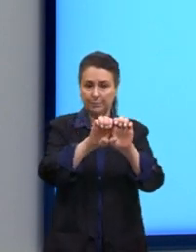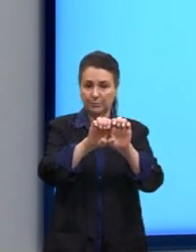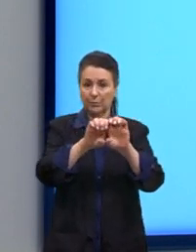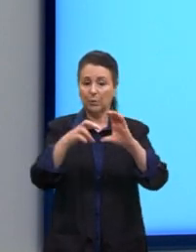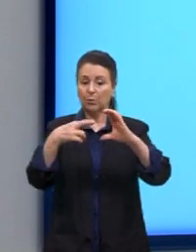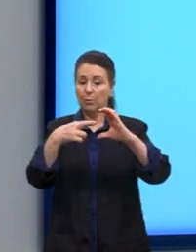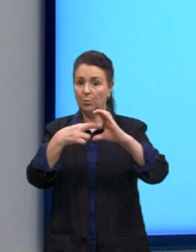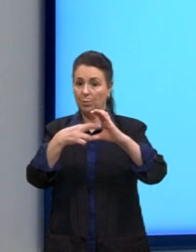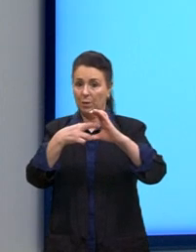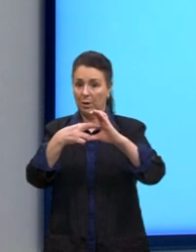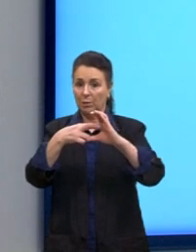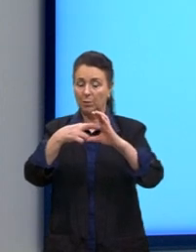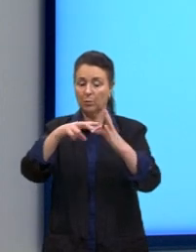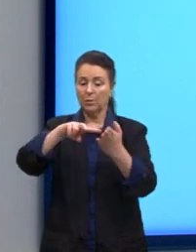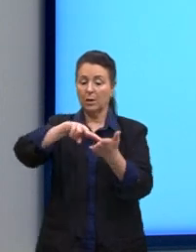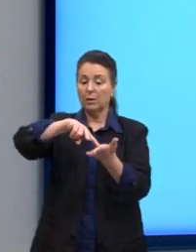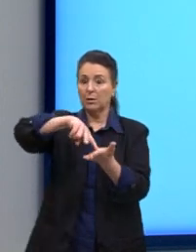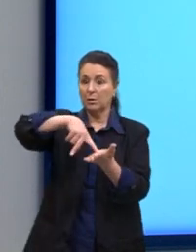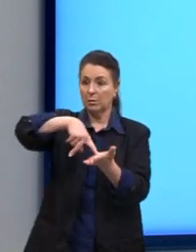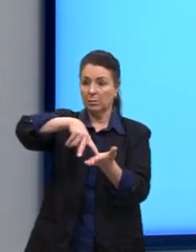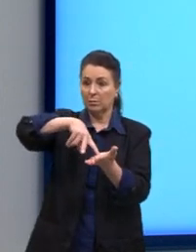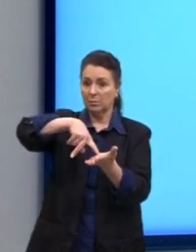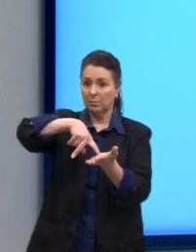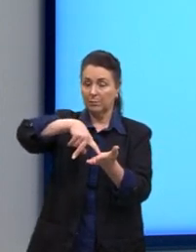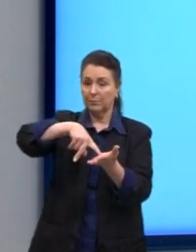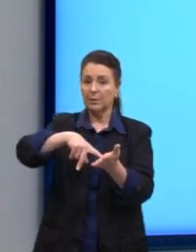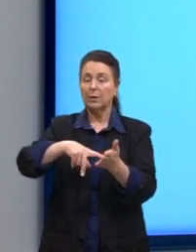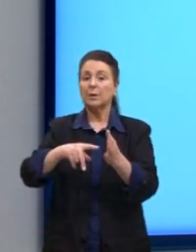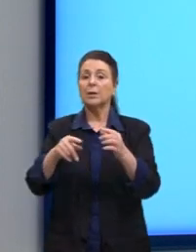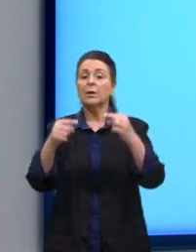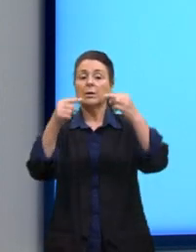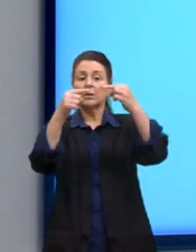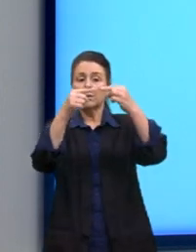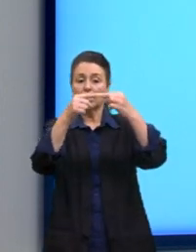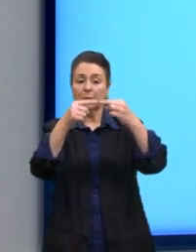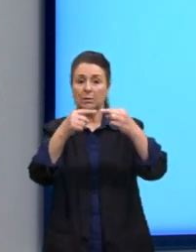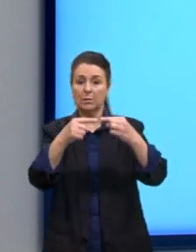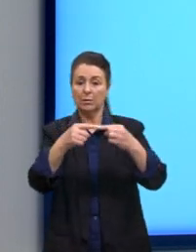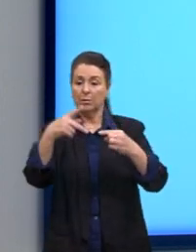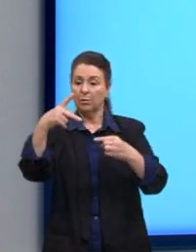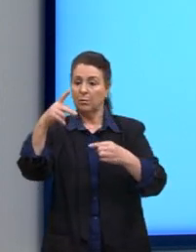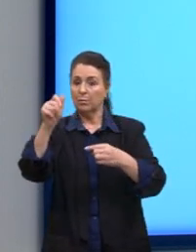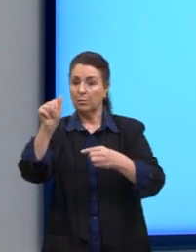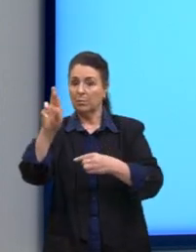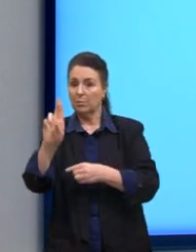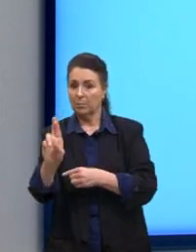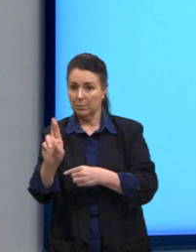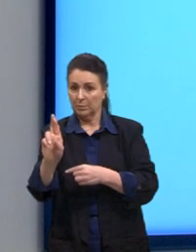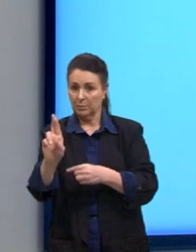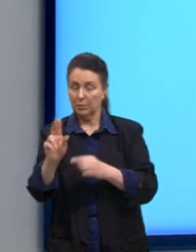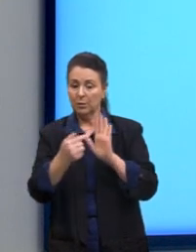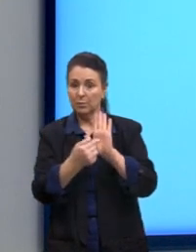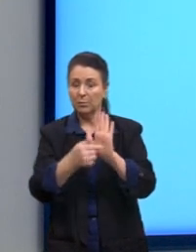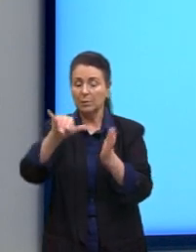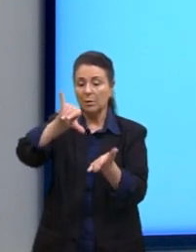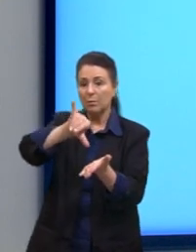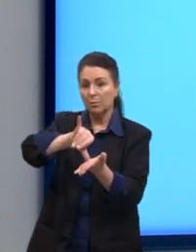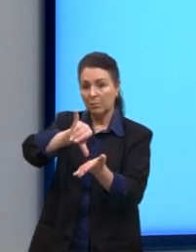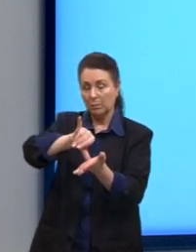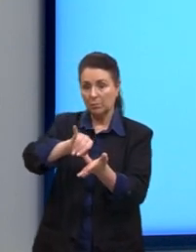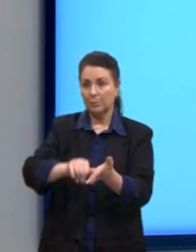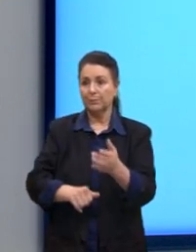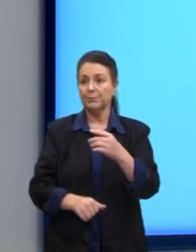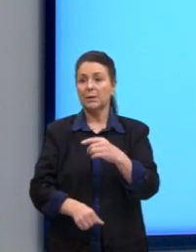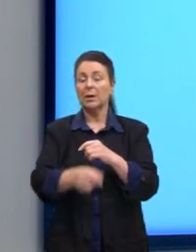da circunferência e qual é o par ordenado que indica o centro dela. Então, nós temos X